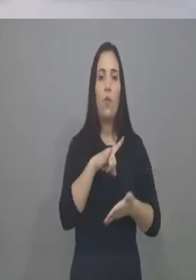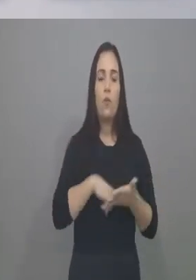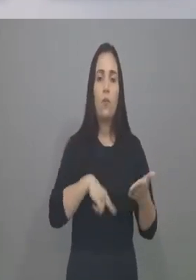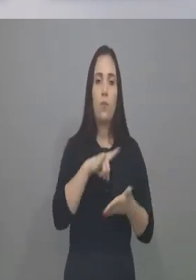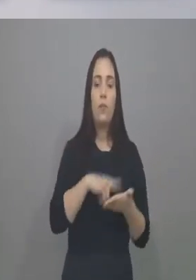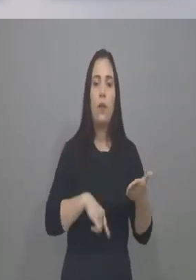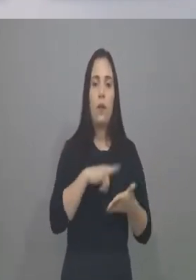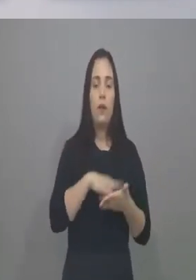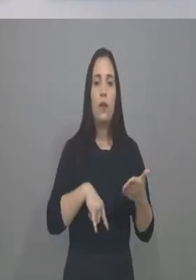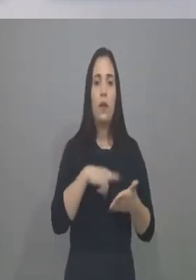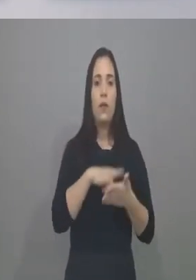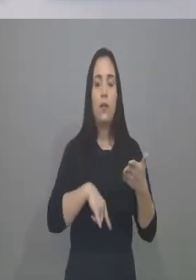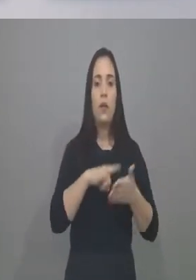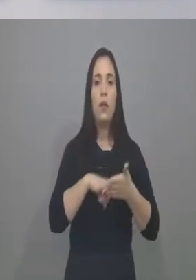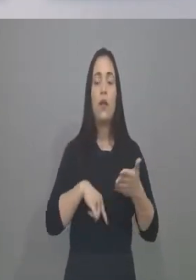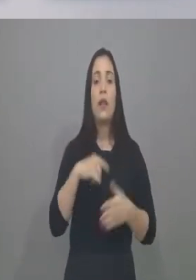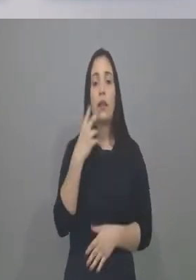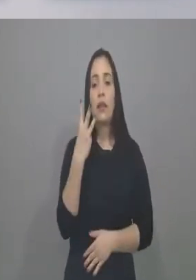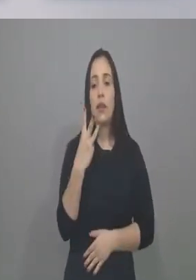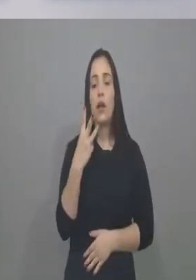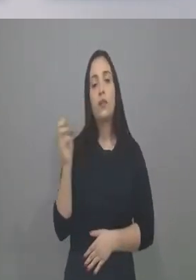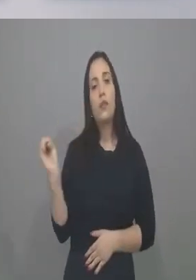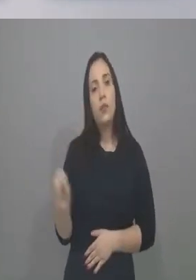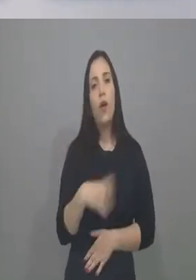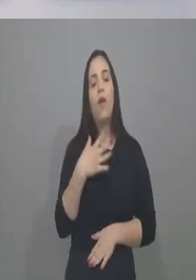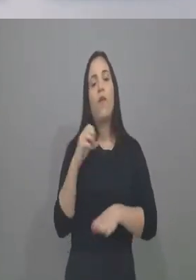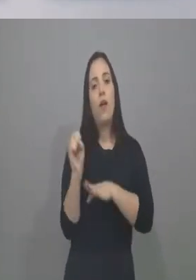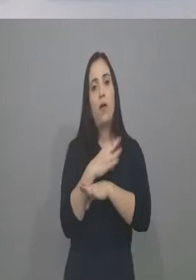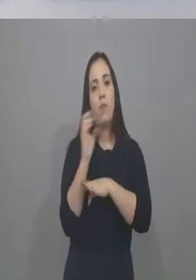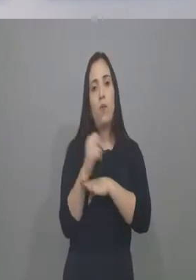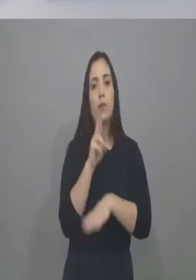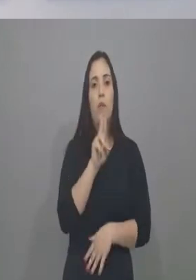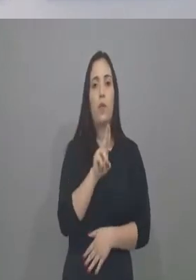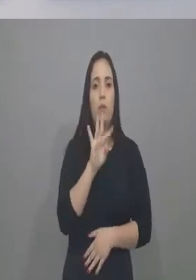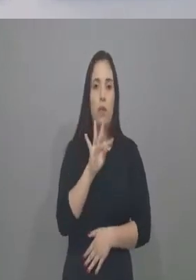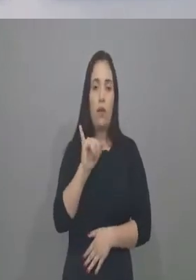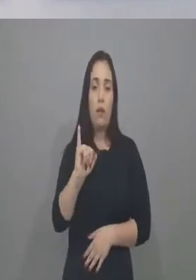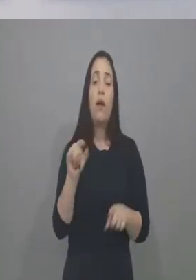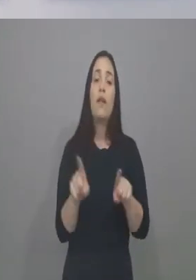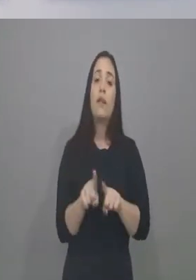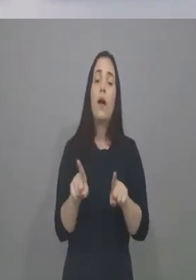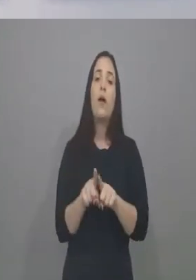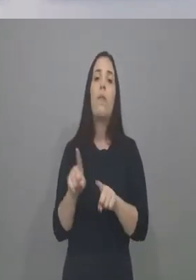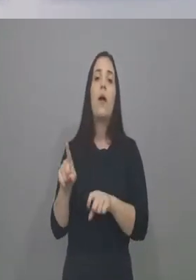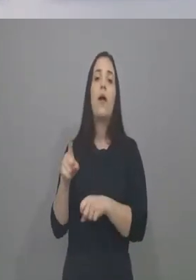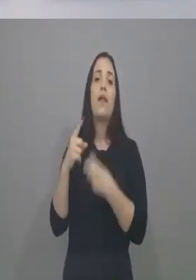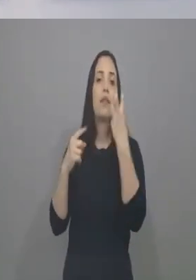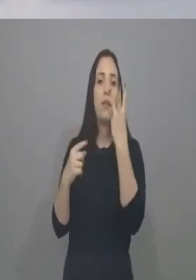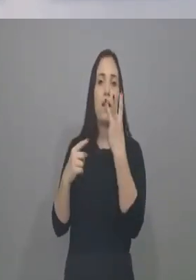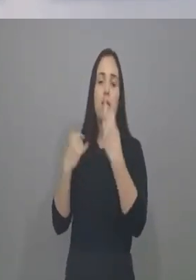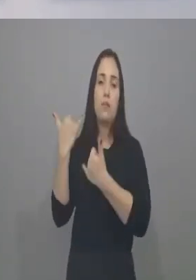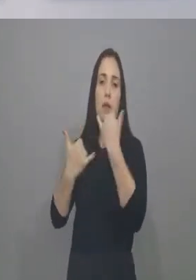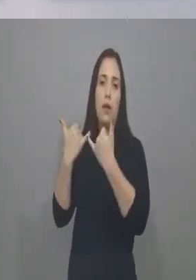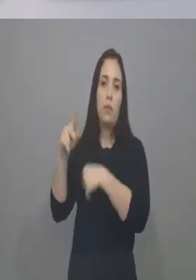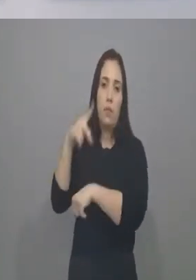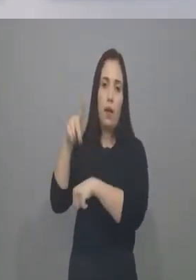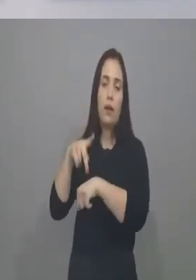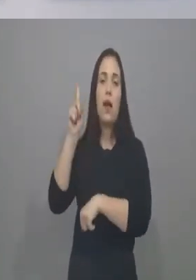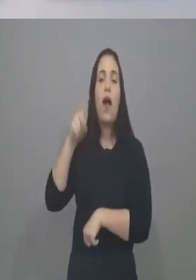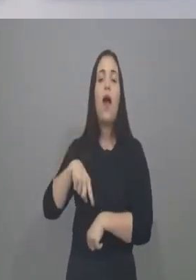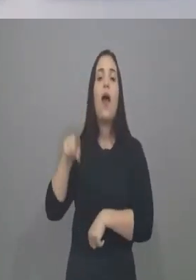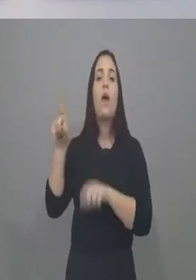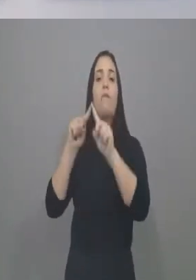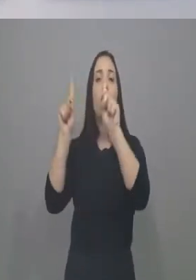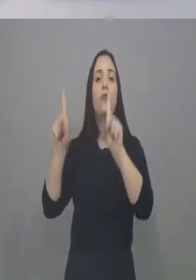adquirir três novas ambulâncias simil-TI e também três brinquedos ao praça, que é um projeto da primeira-dama,